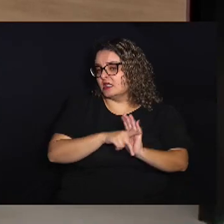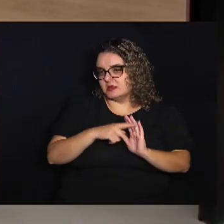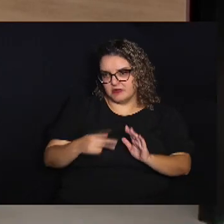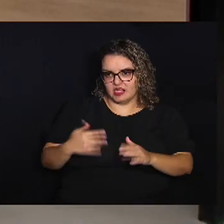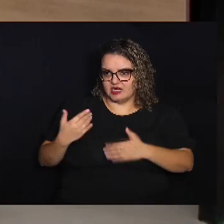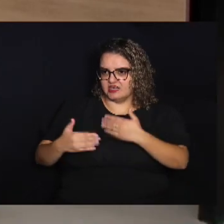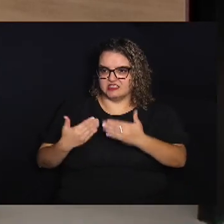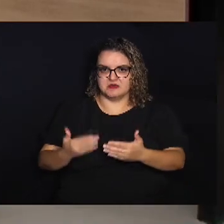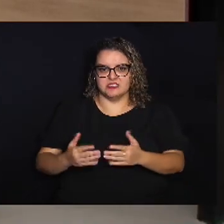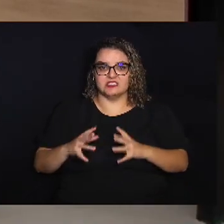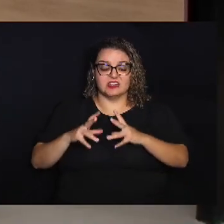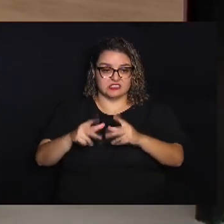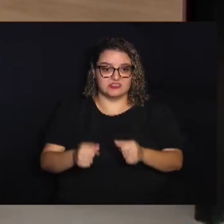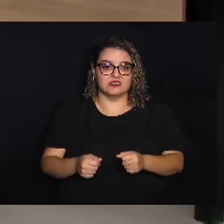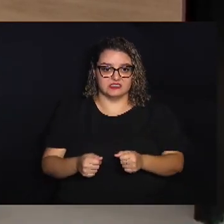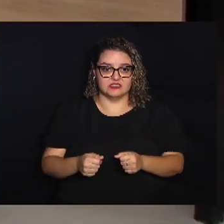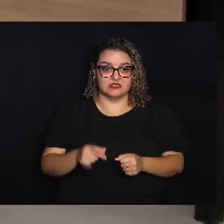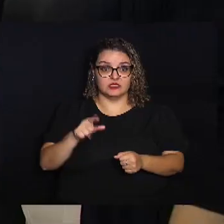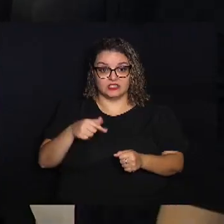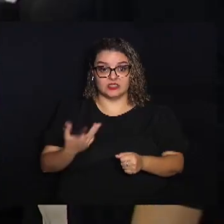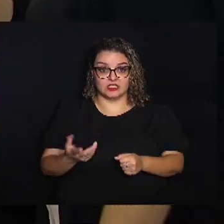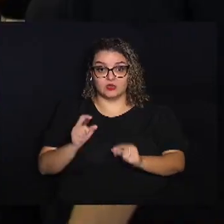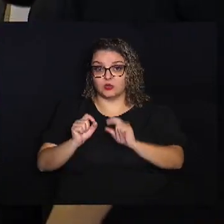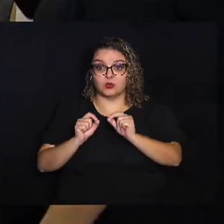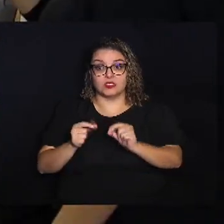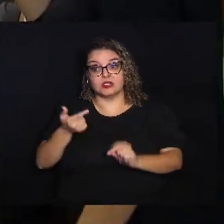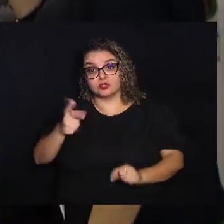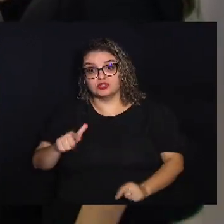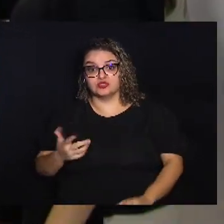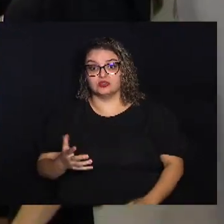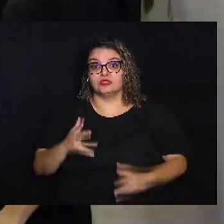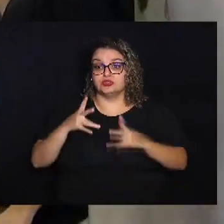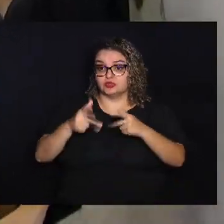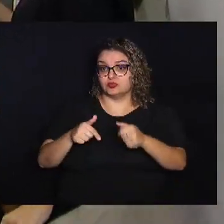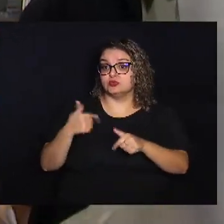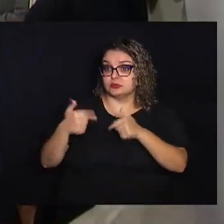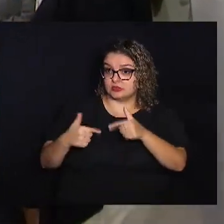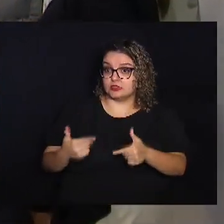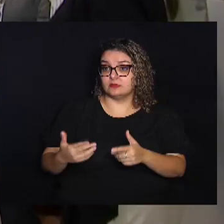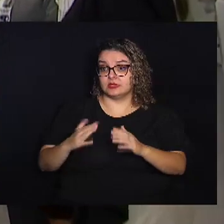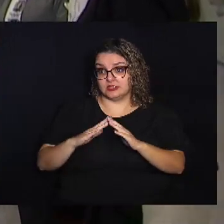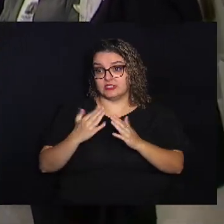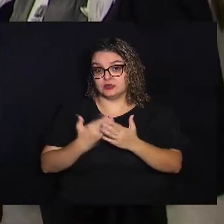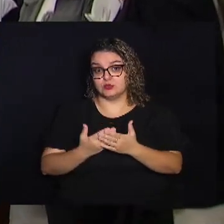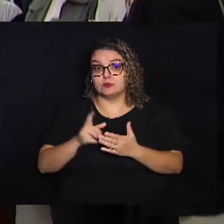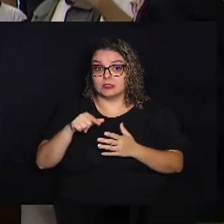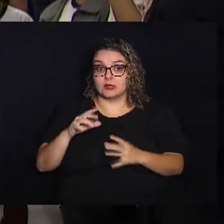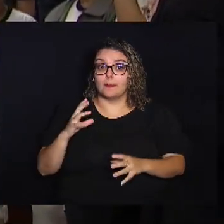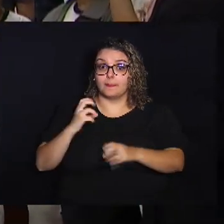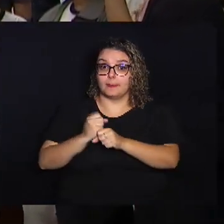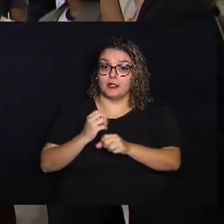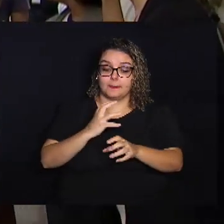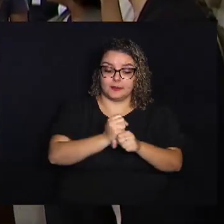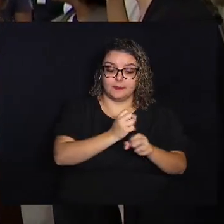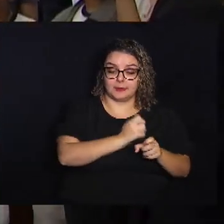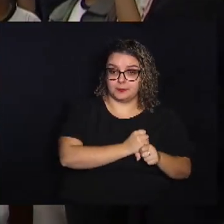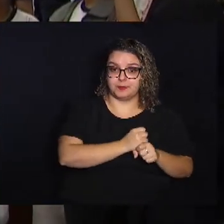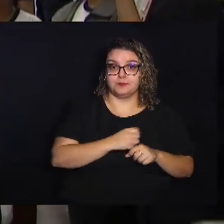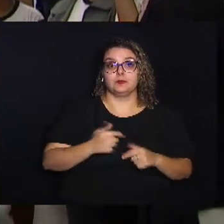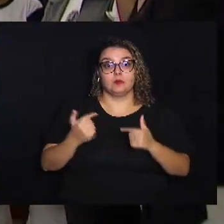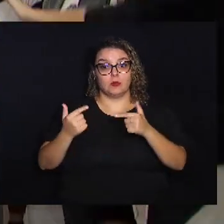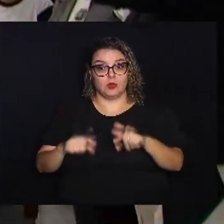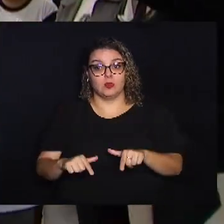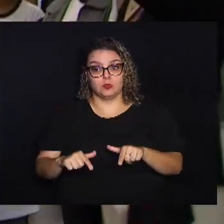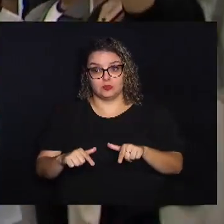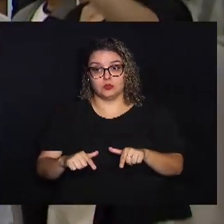processo todo E ela é uma continuidade Daquilo que a gente trabalha Na escola Mas ela é a culminância De um lugar Onde eles possam